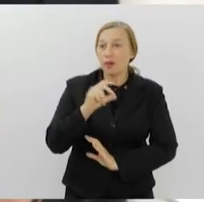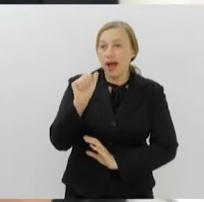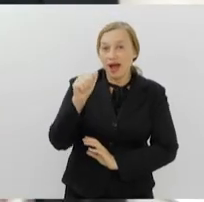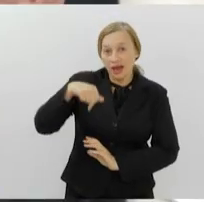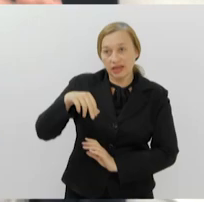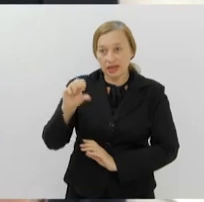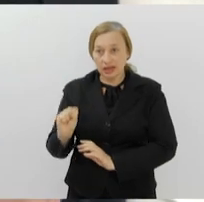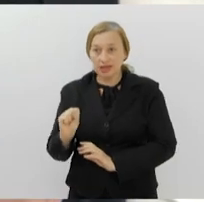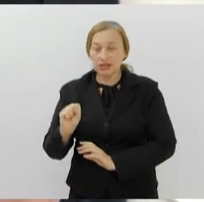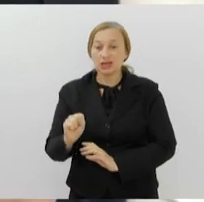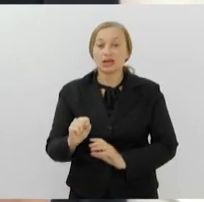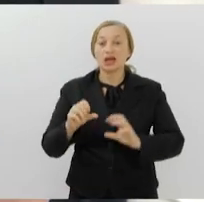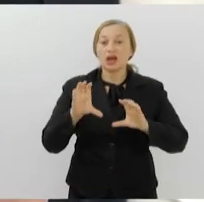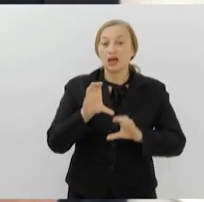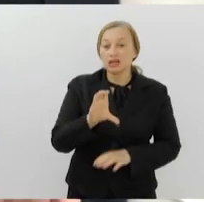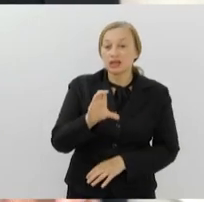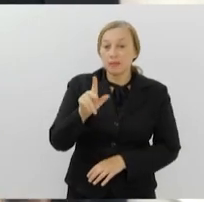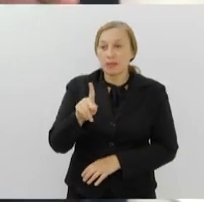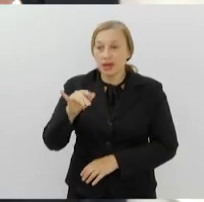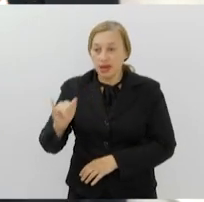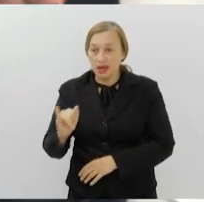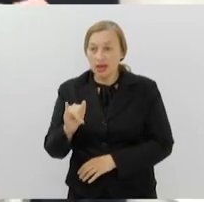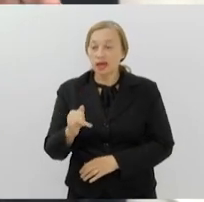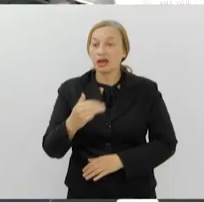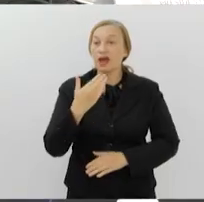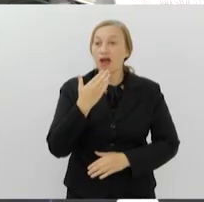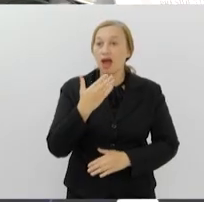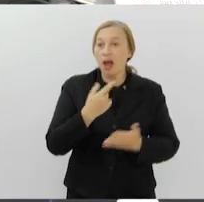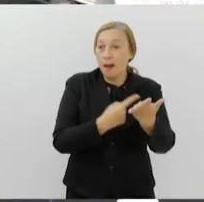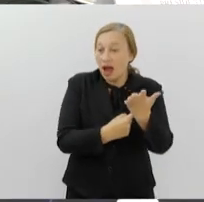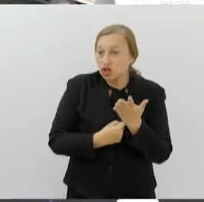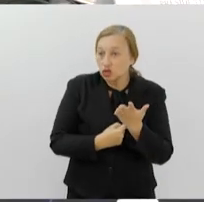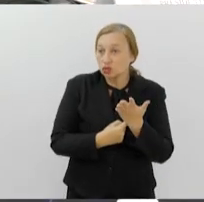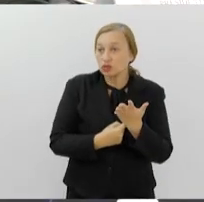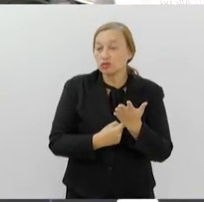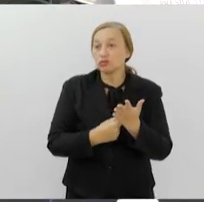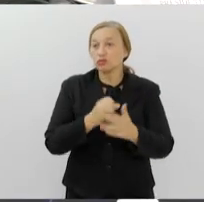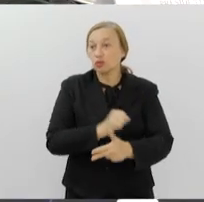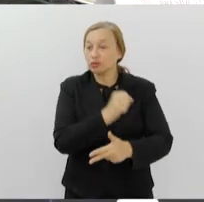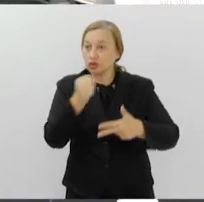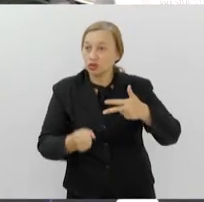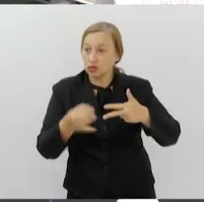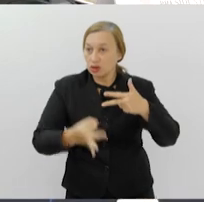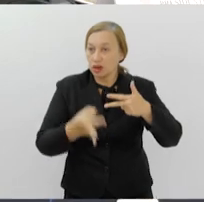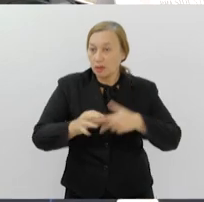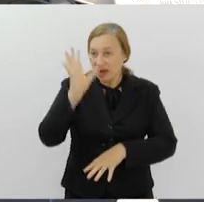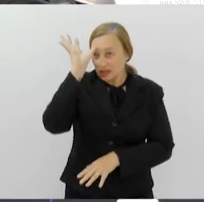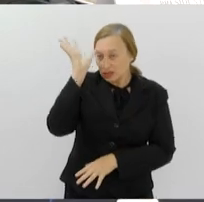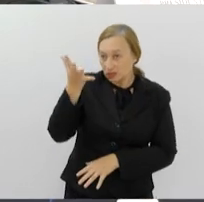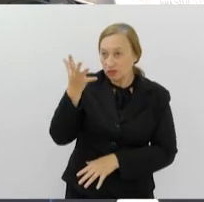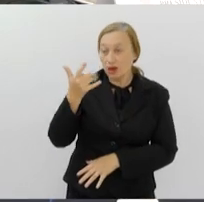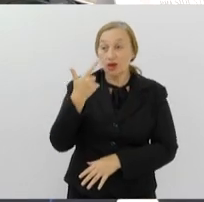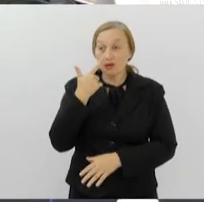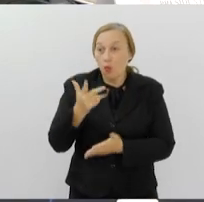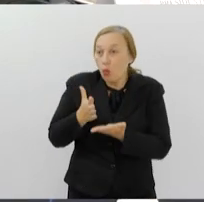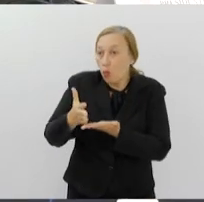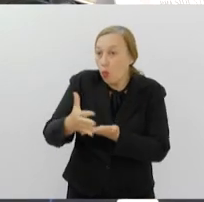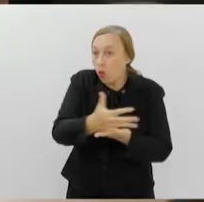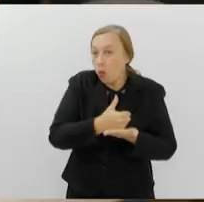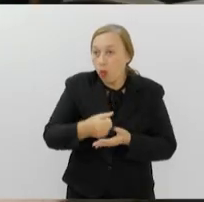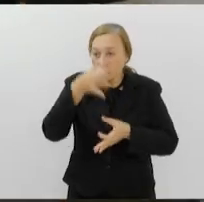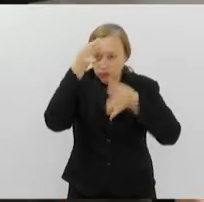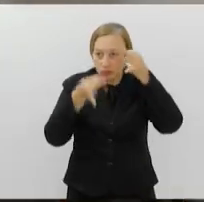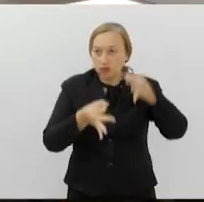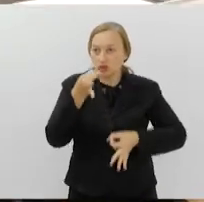Parlamentar de Inquérito quer ajuda do Poder Judiciário para resolver o impasse e solicitou um levantamento do Tribunal de